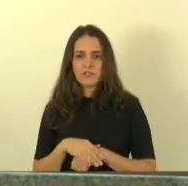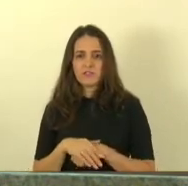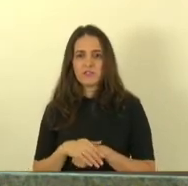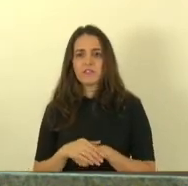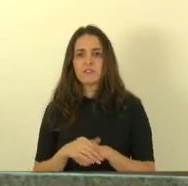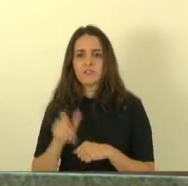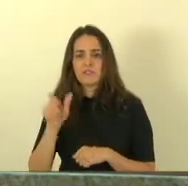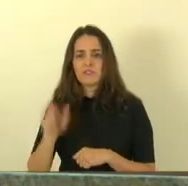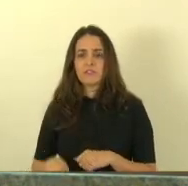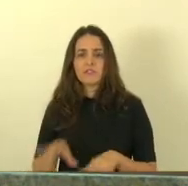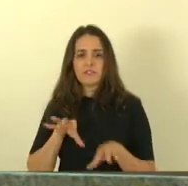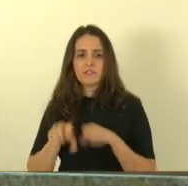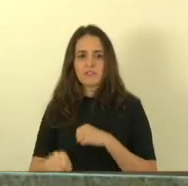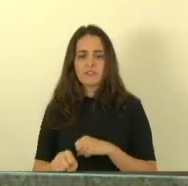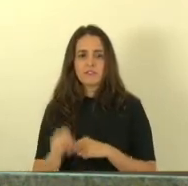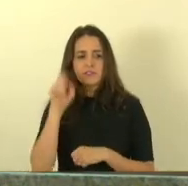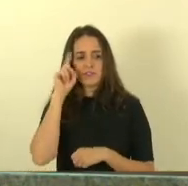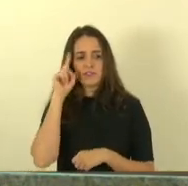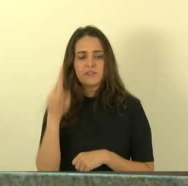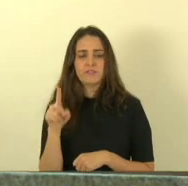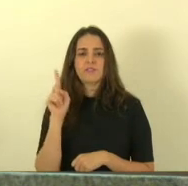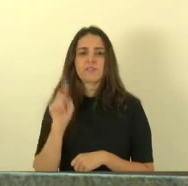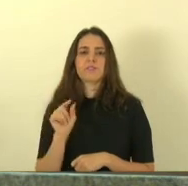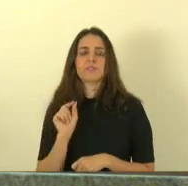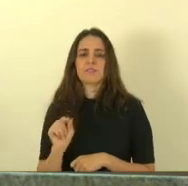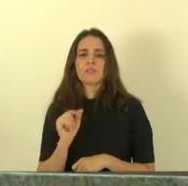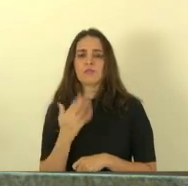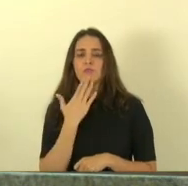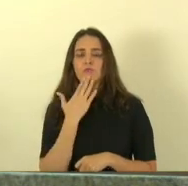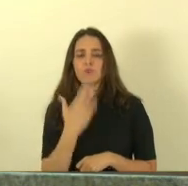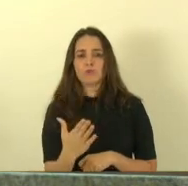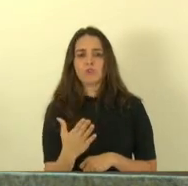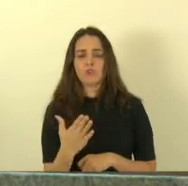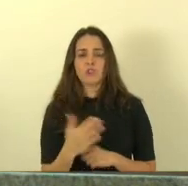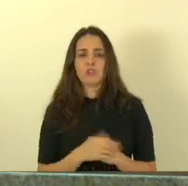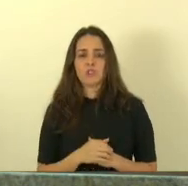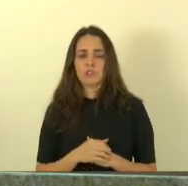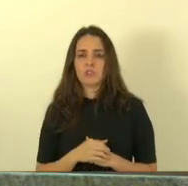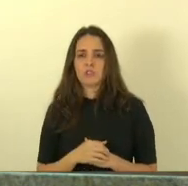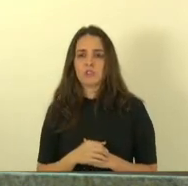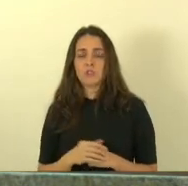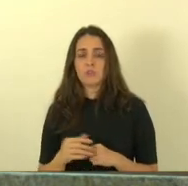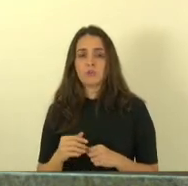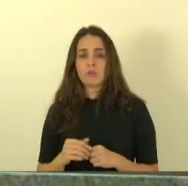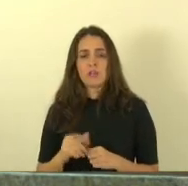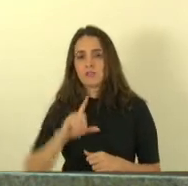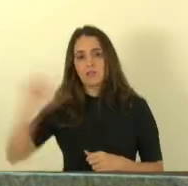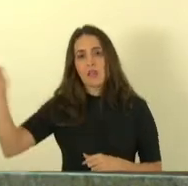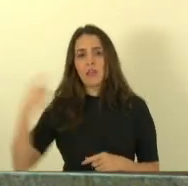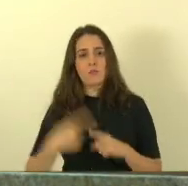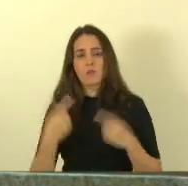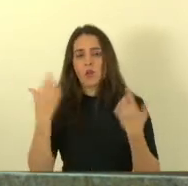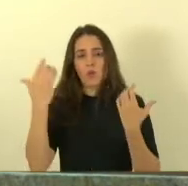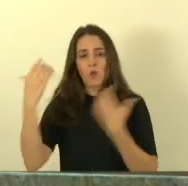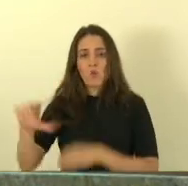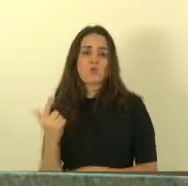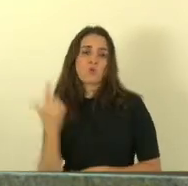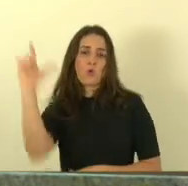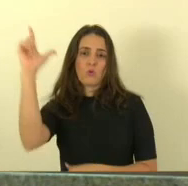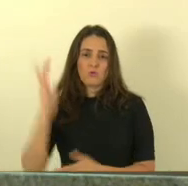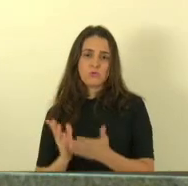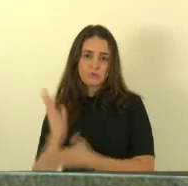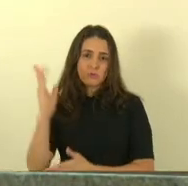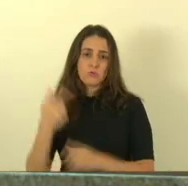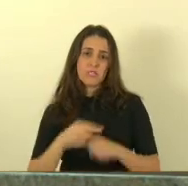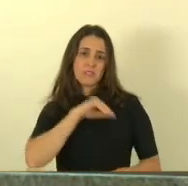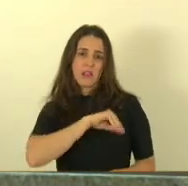estavam se formando aquele dia iriam pedir exoneração porque já passaram em outros concursos e eles iriam pedir exoneração em virtude dos